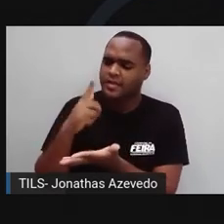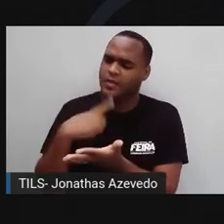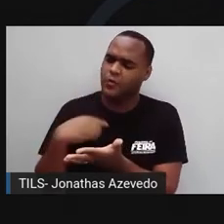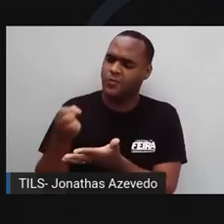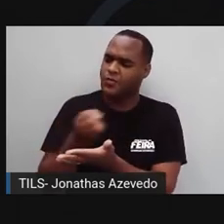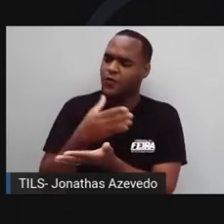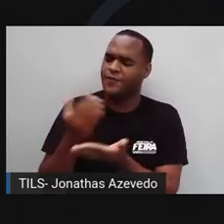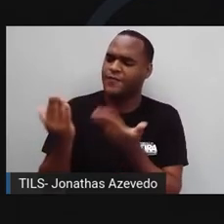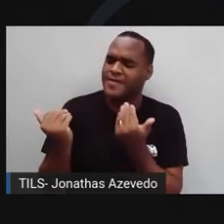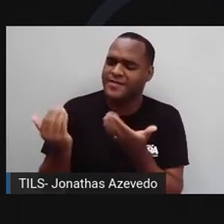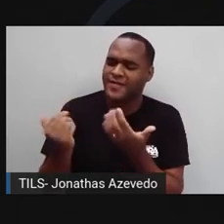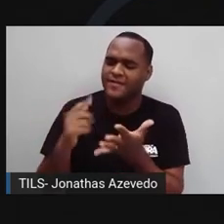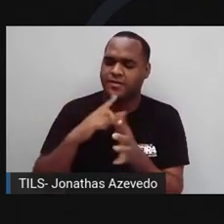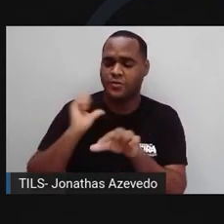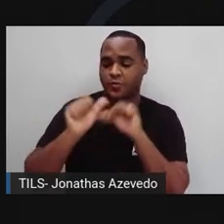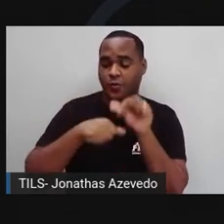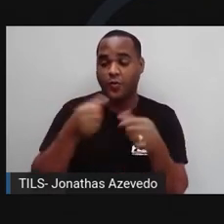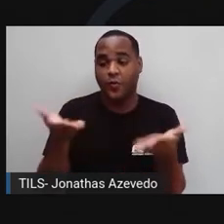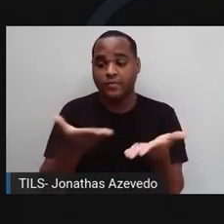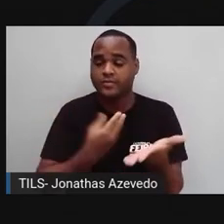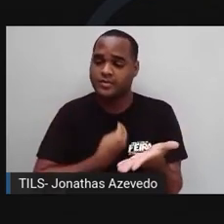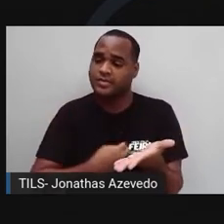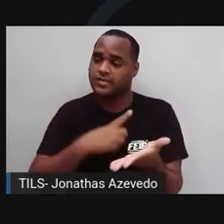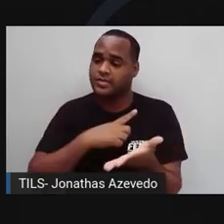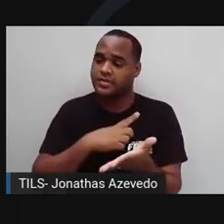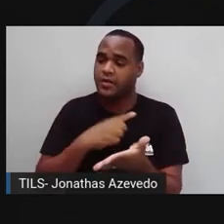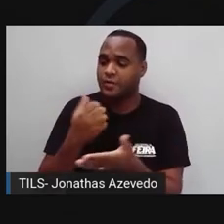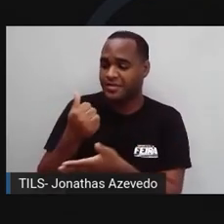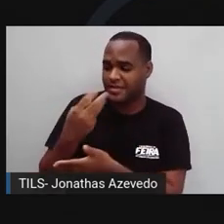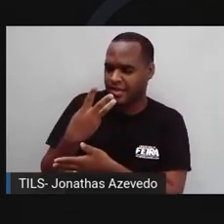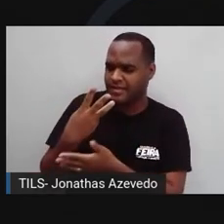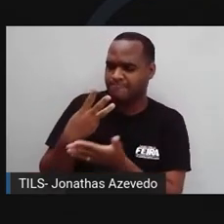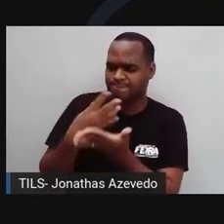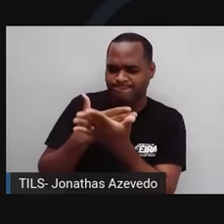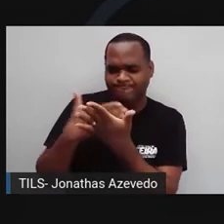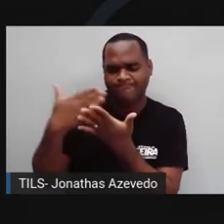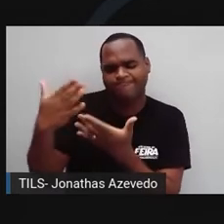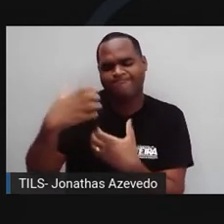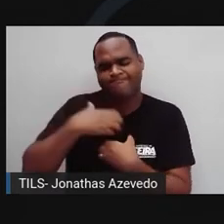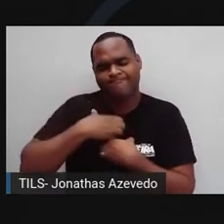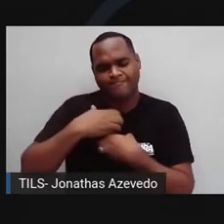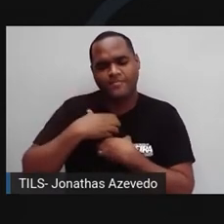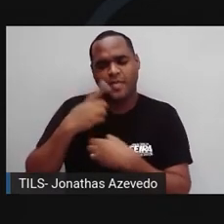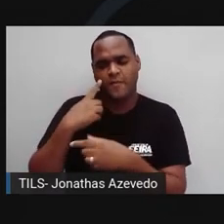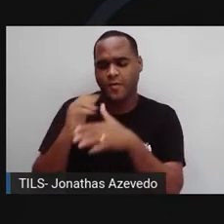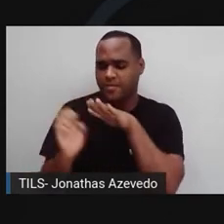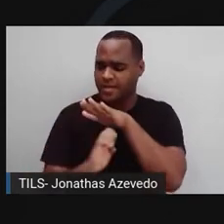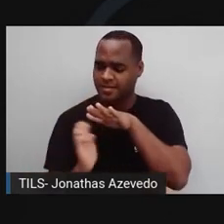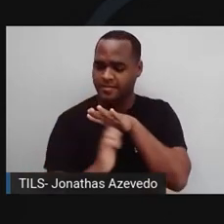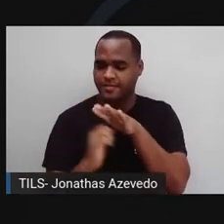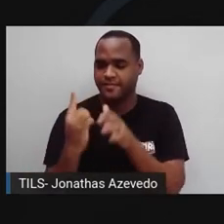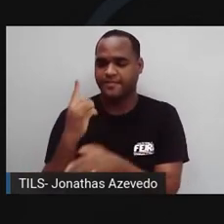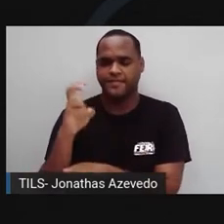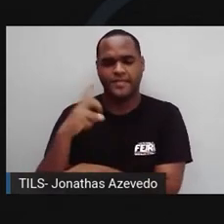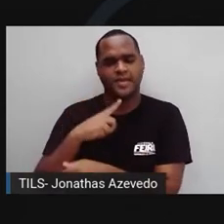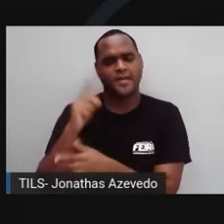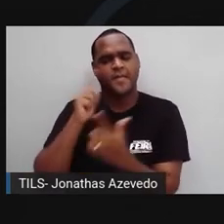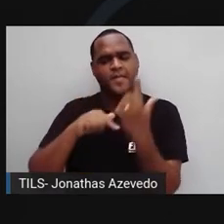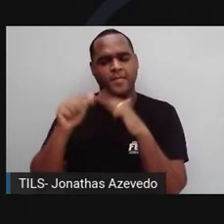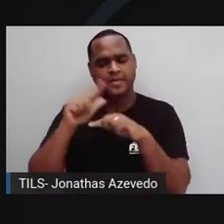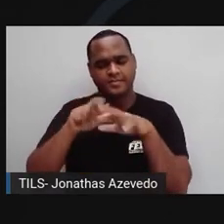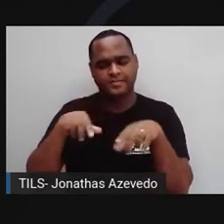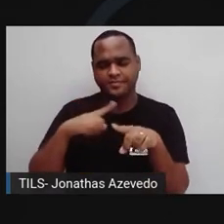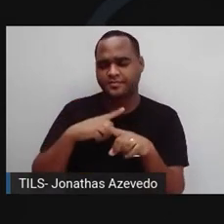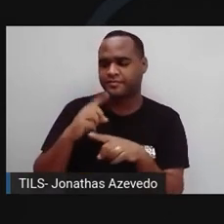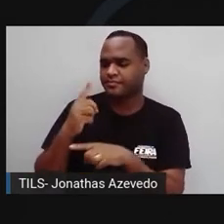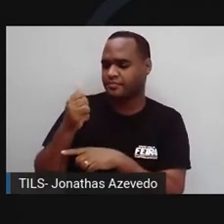novo, se transformou em tudo que transformou hoje em dia. Quando eu tinha 13 anos, esse sentimento me levou a criar uma empresa. Aos 15 anos, comecei a fazer palestra. Aos